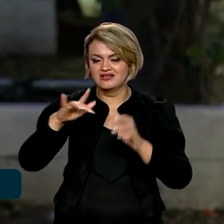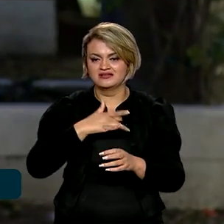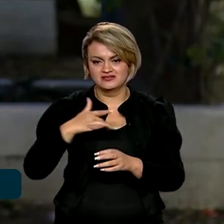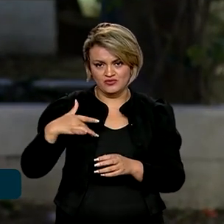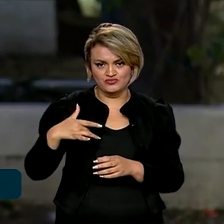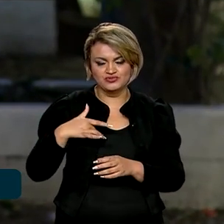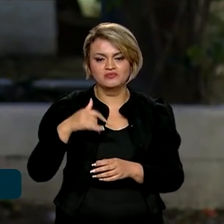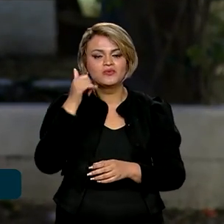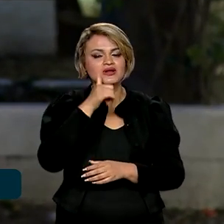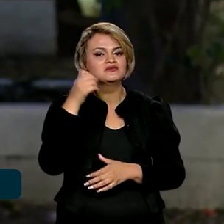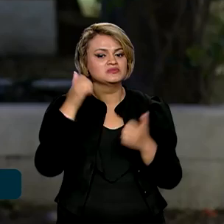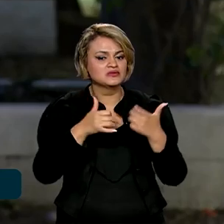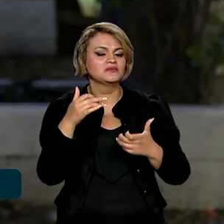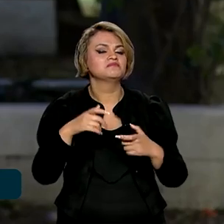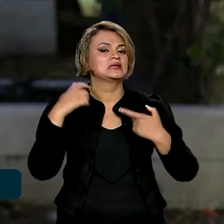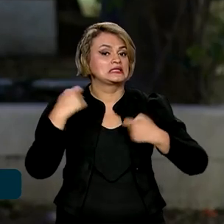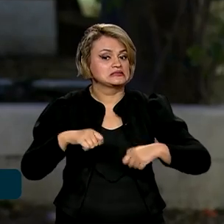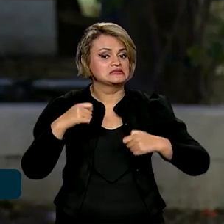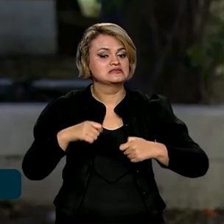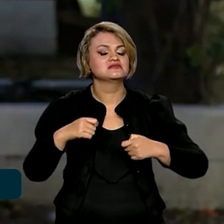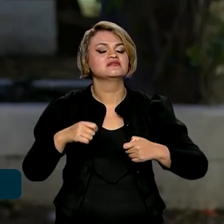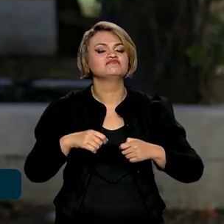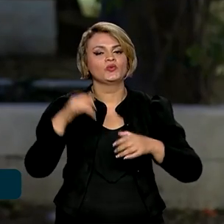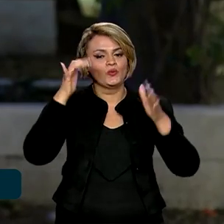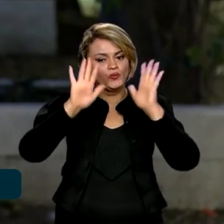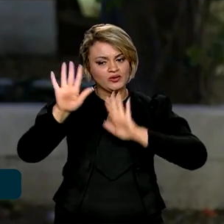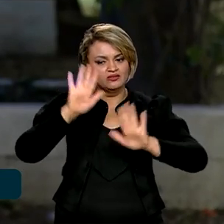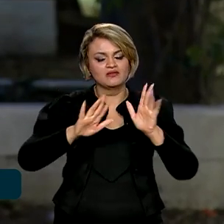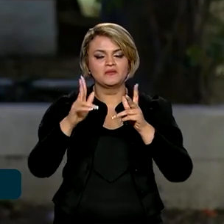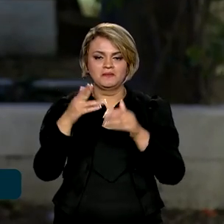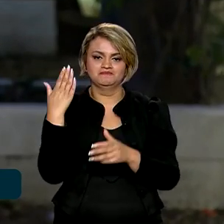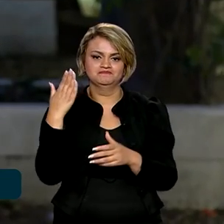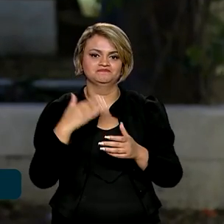Ambiente falou que é preciso manter as mesmas precauções.